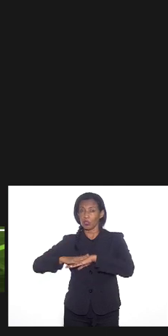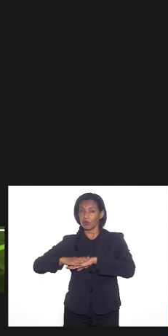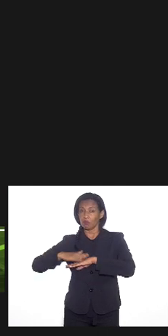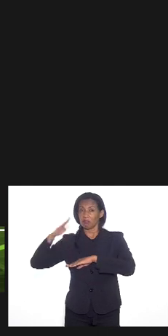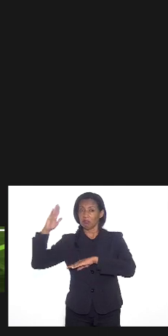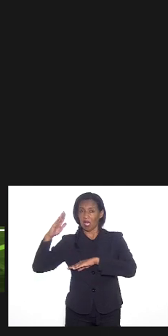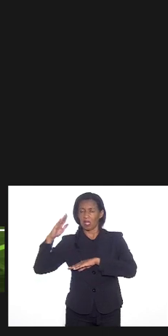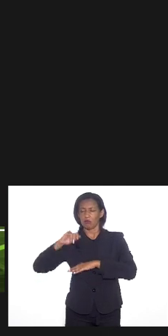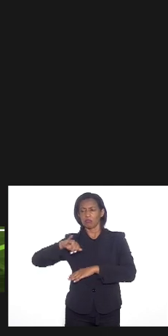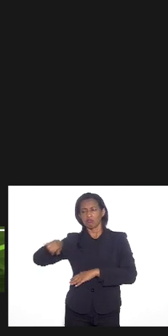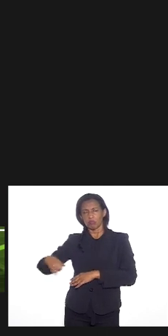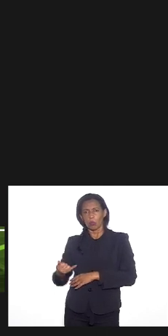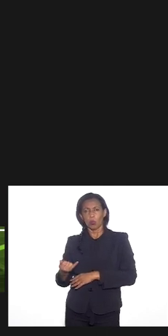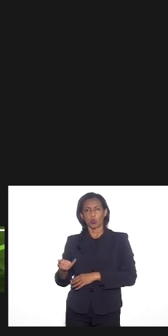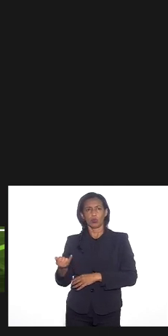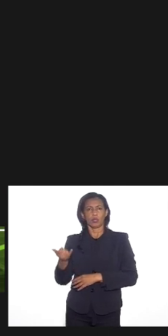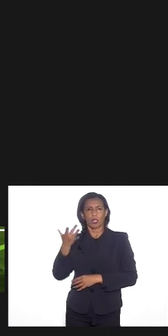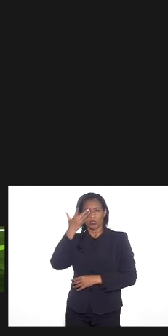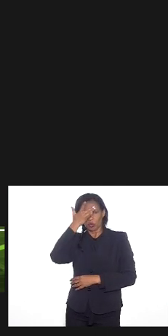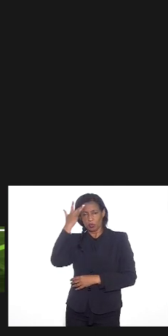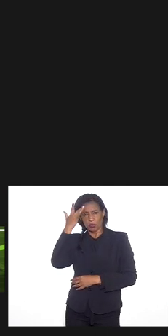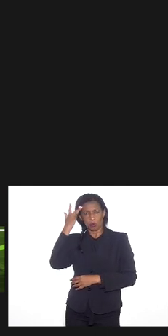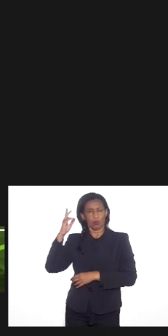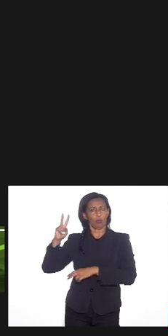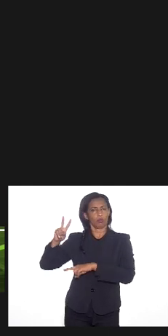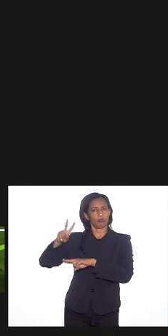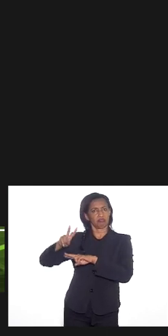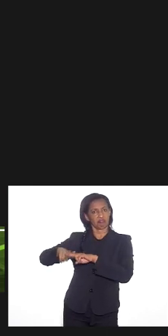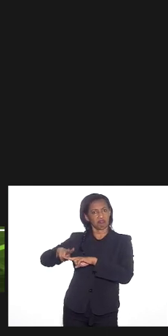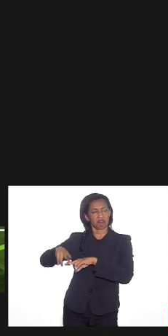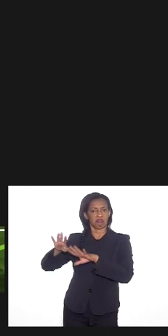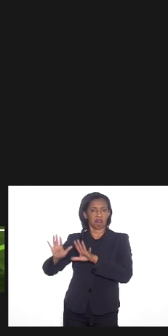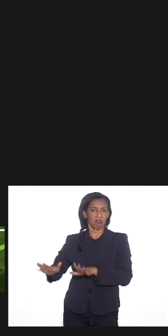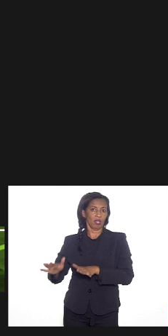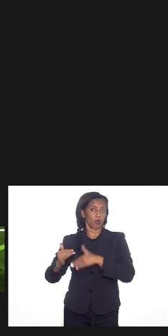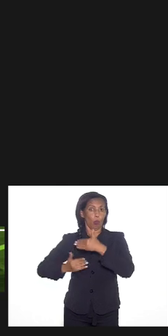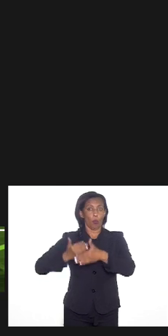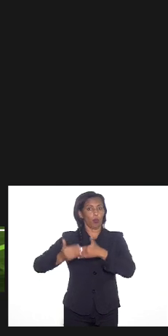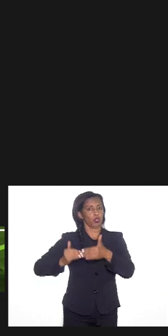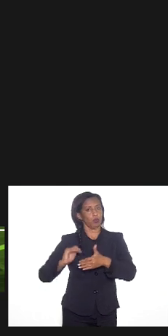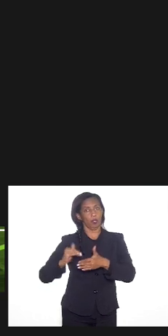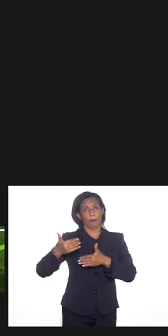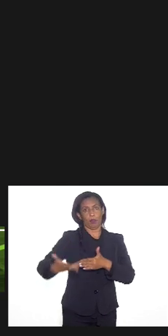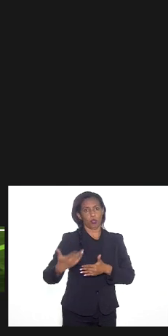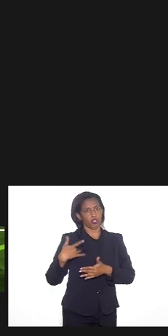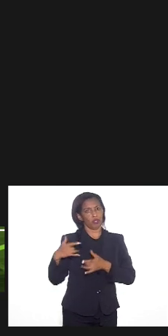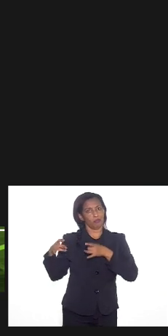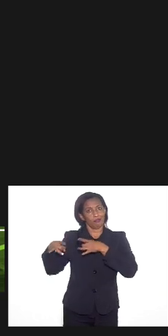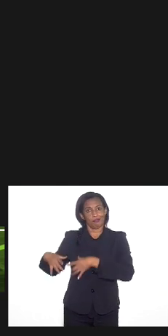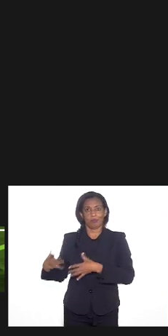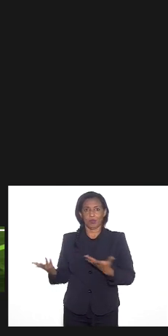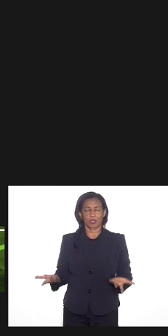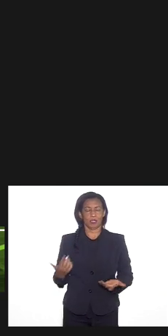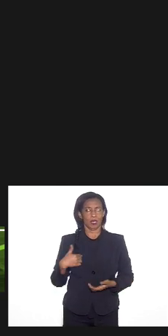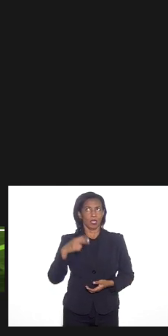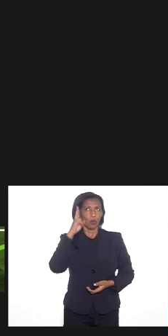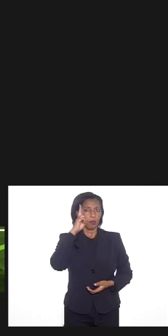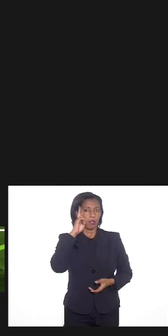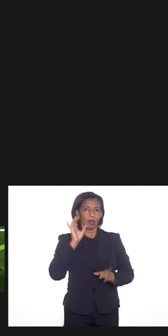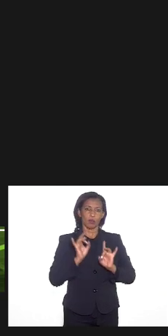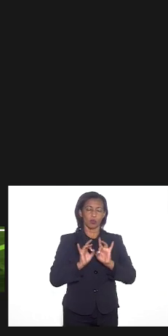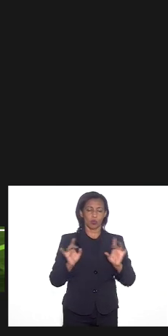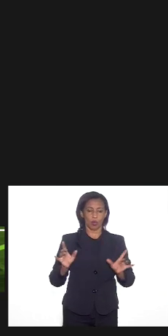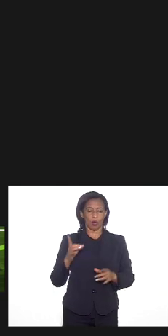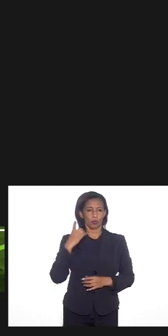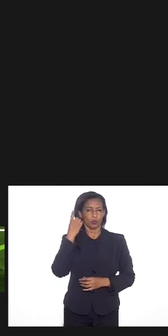maior possibilidade de rastreadores eu não sei como essa questão evoluiu posteriormente né que eu me recorde foi essa indagação da